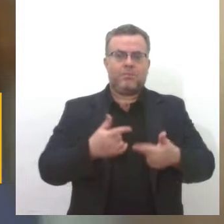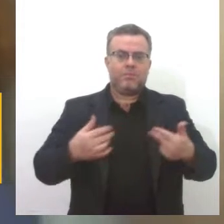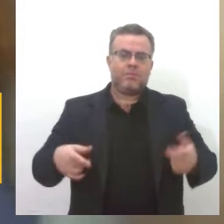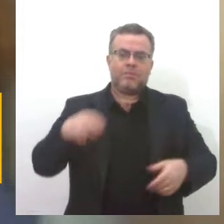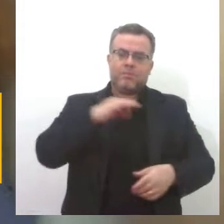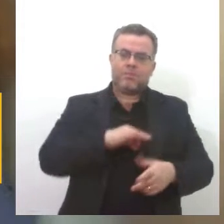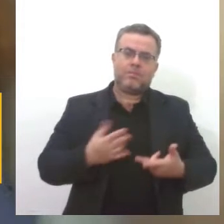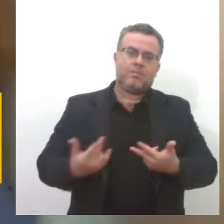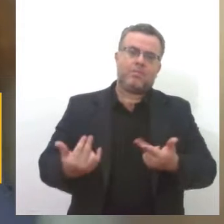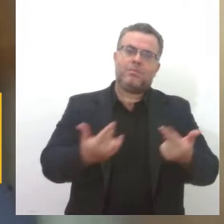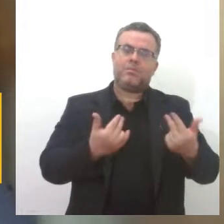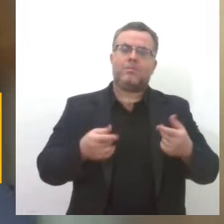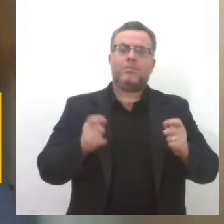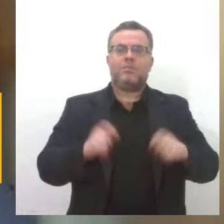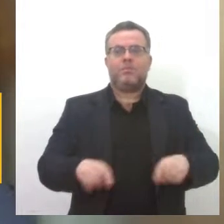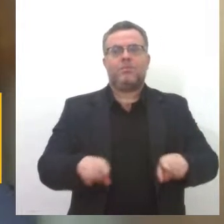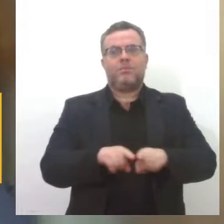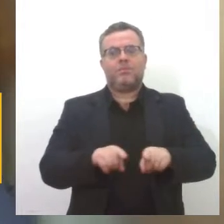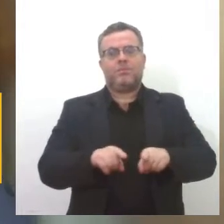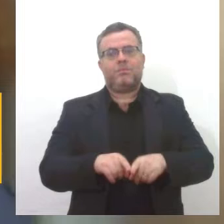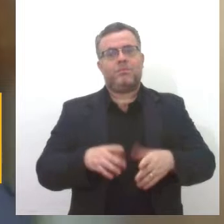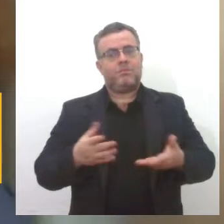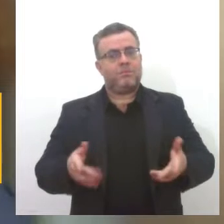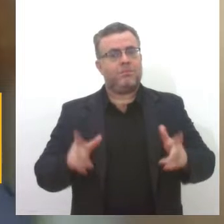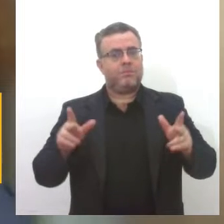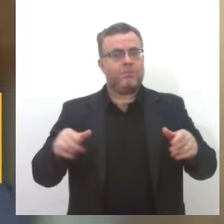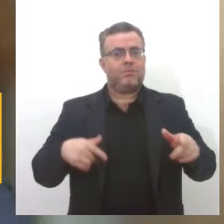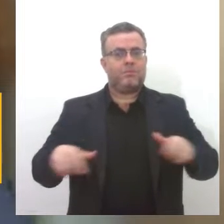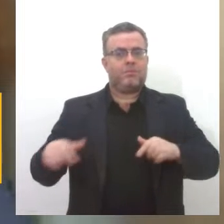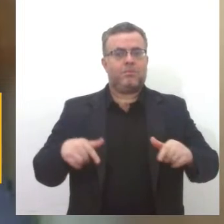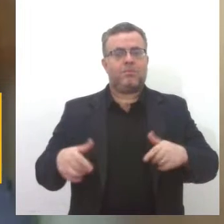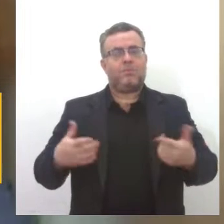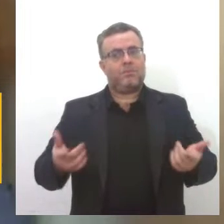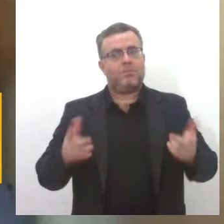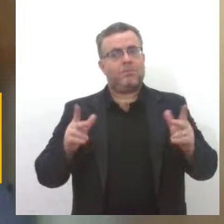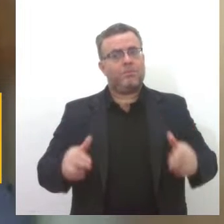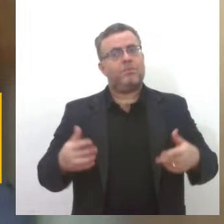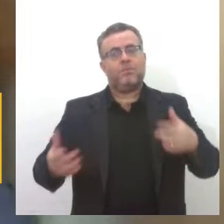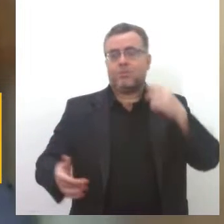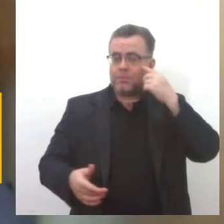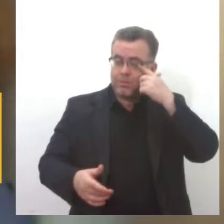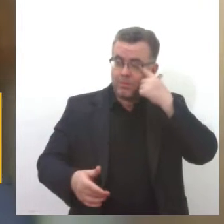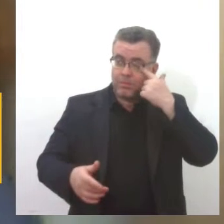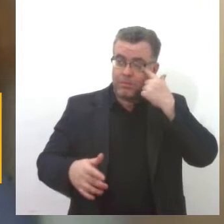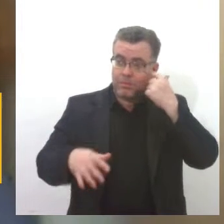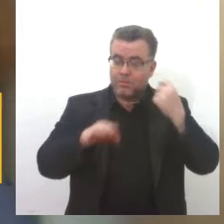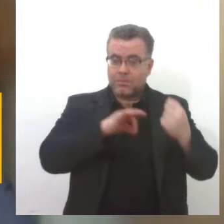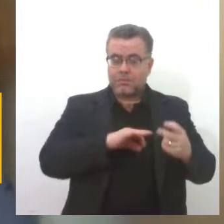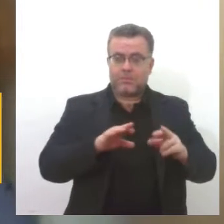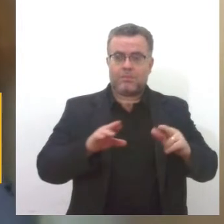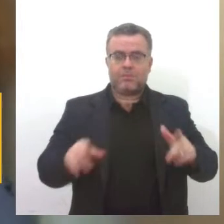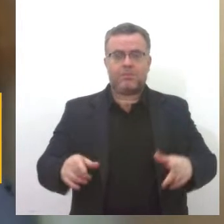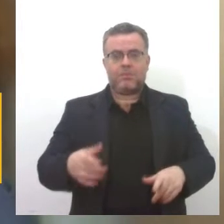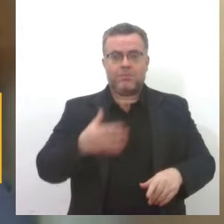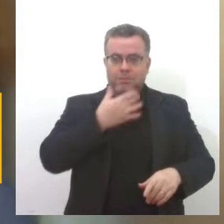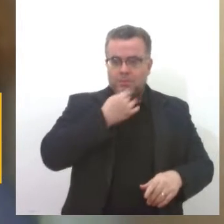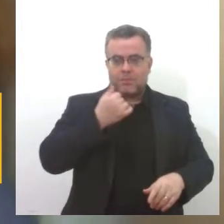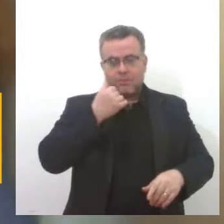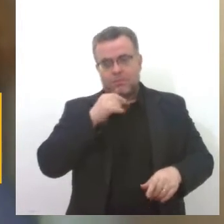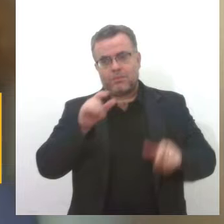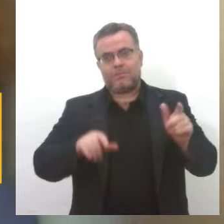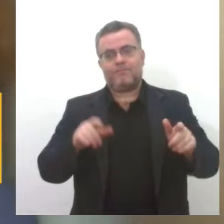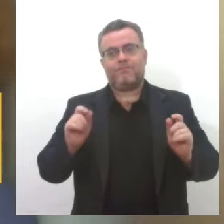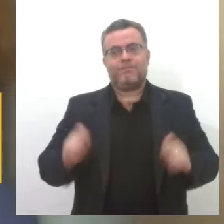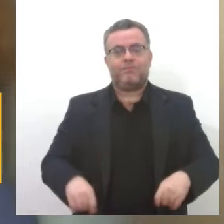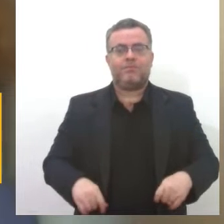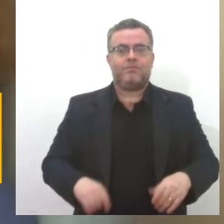às vezes desenvolve-se as mesmas atividades, mas com salários diferenciados ainda por conta de ser homem ou de ser mulher dentro do contexto